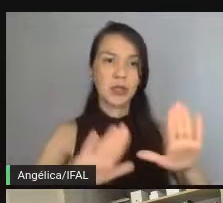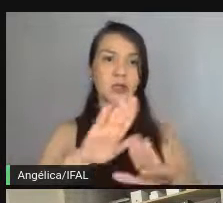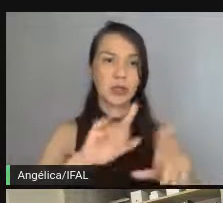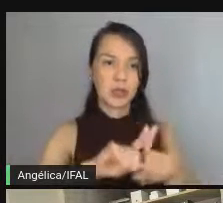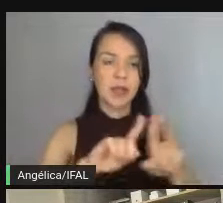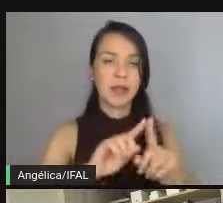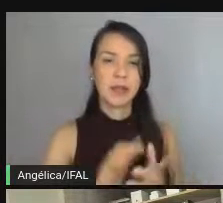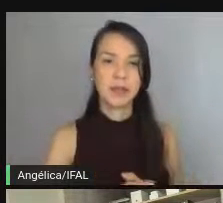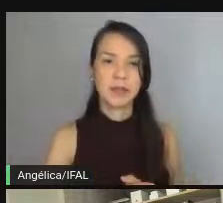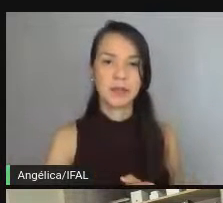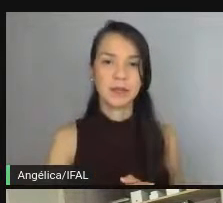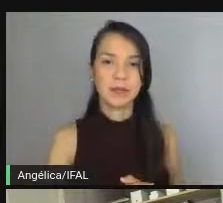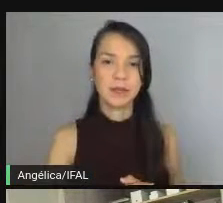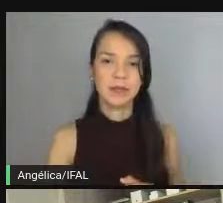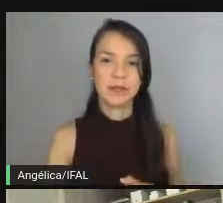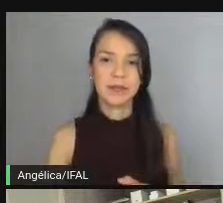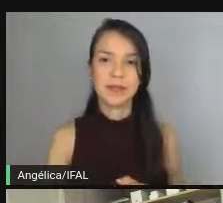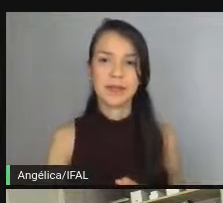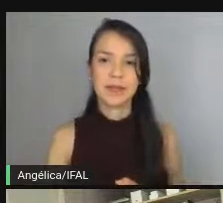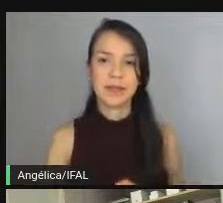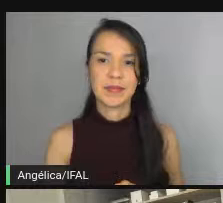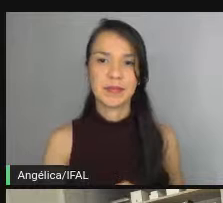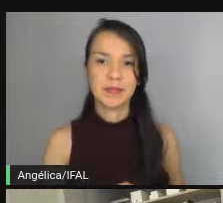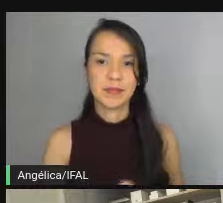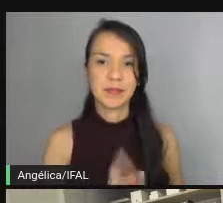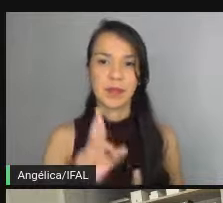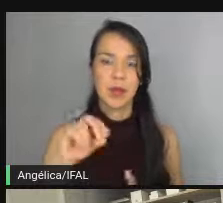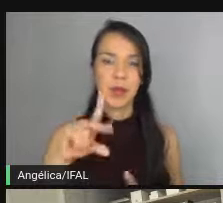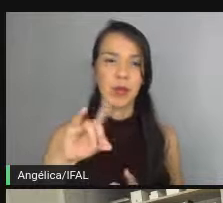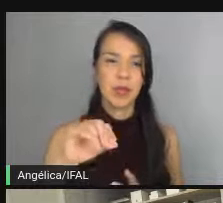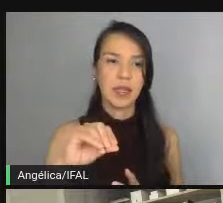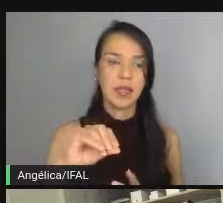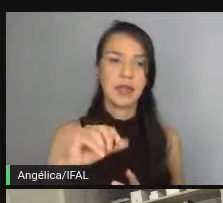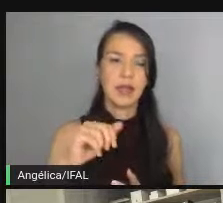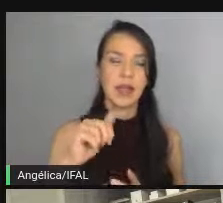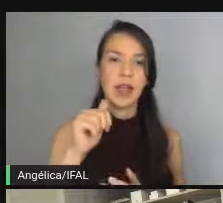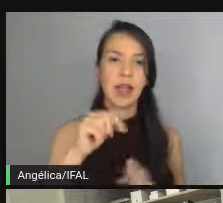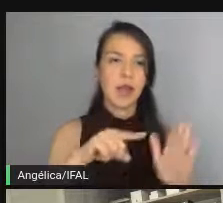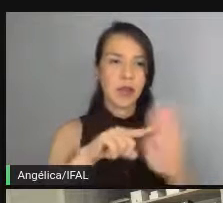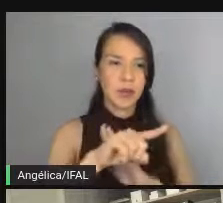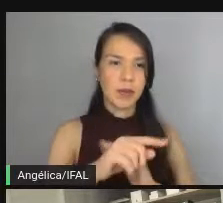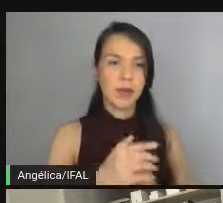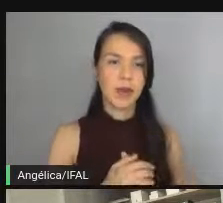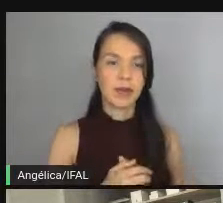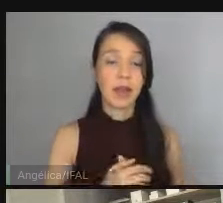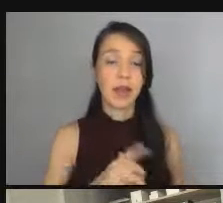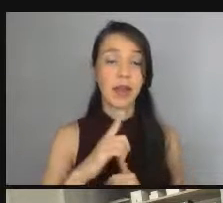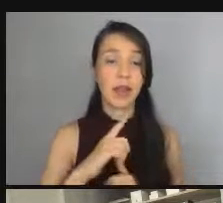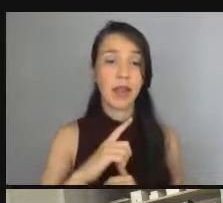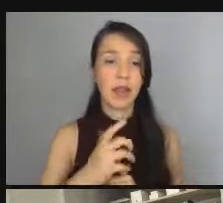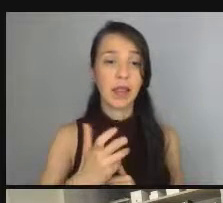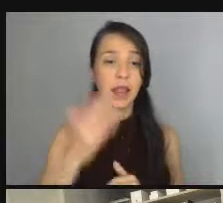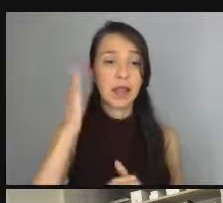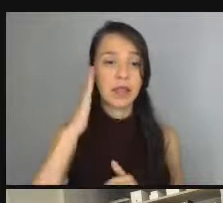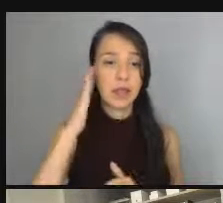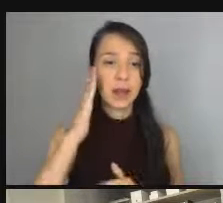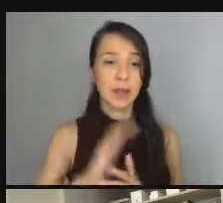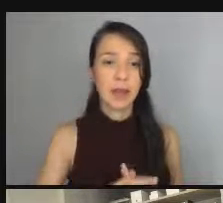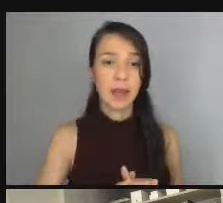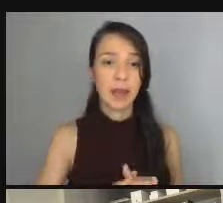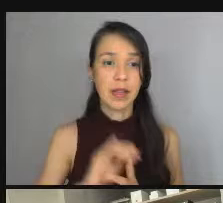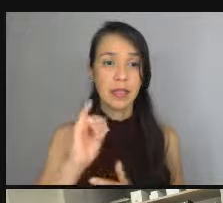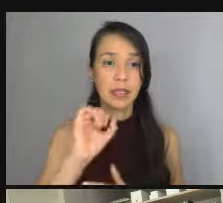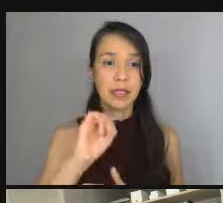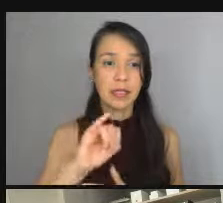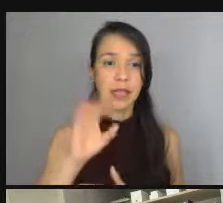no pull request. concordo contigo. O Ronald, Emmanuel, aqui fez uma pergunta. Ele está... Ele quer saber se seria legal